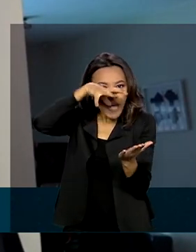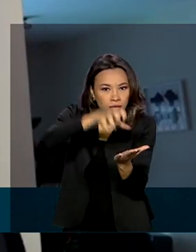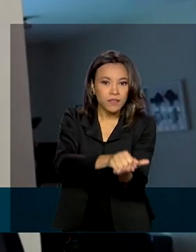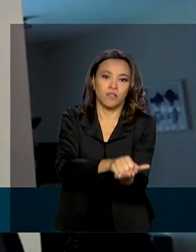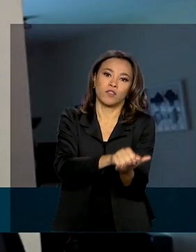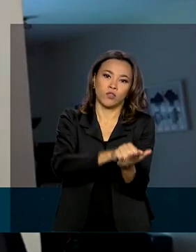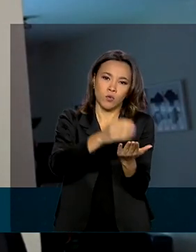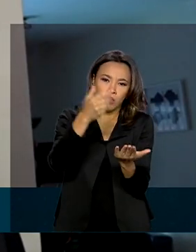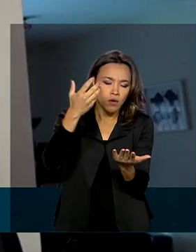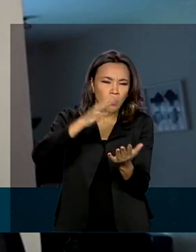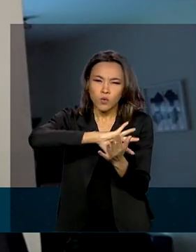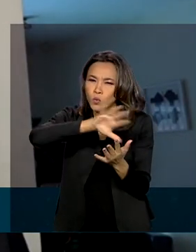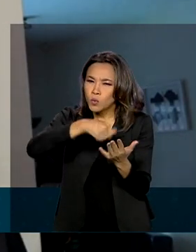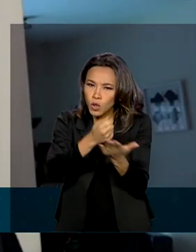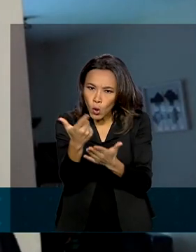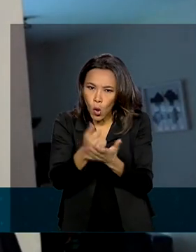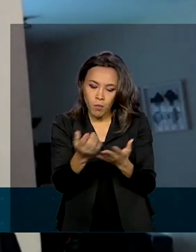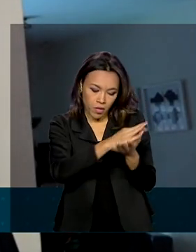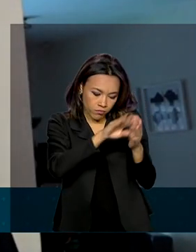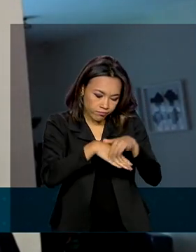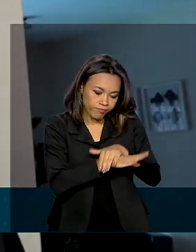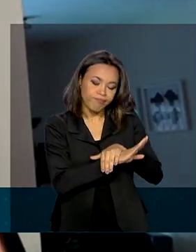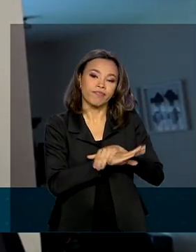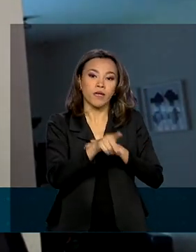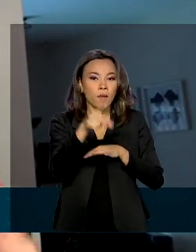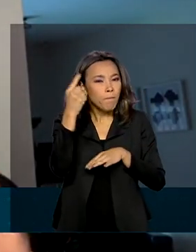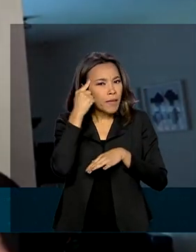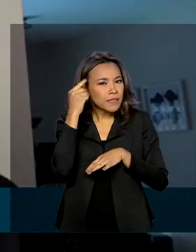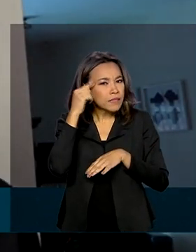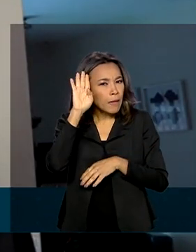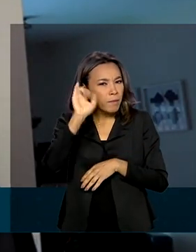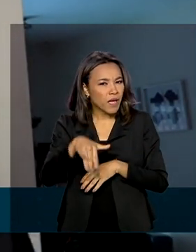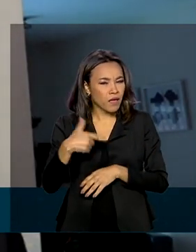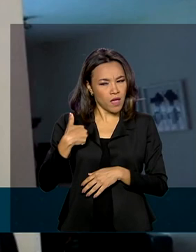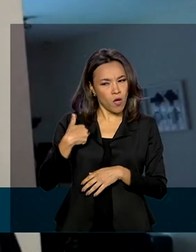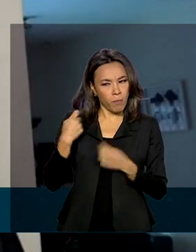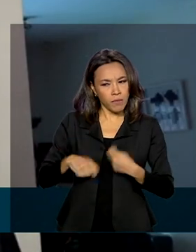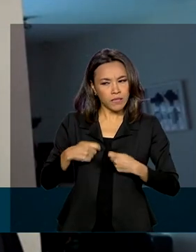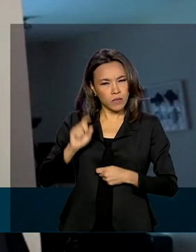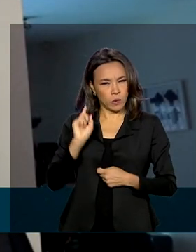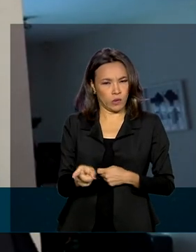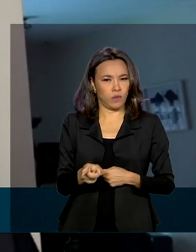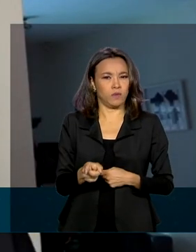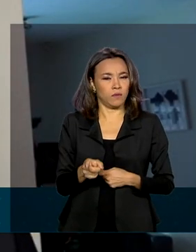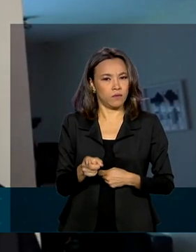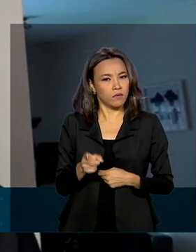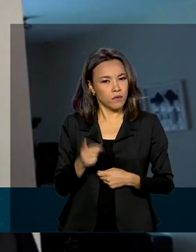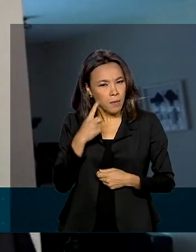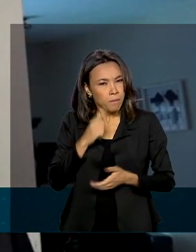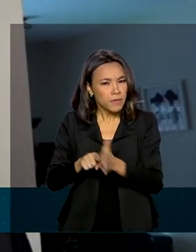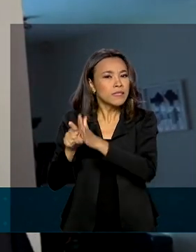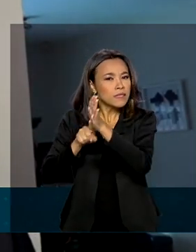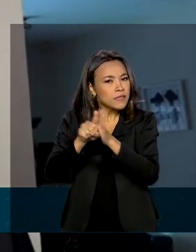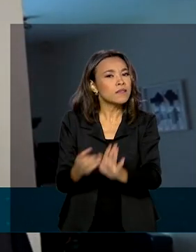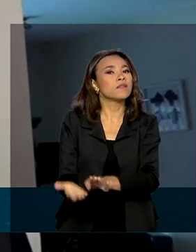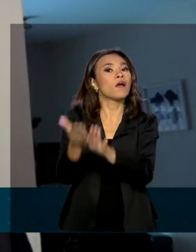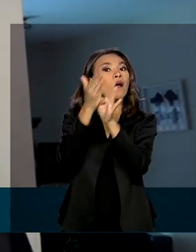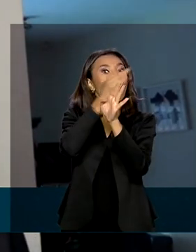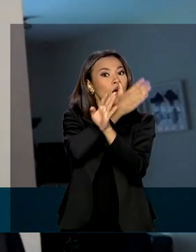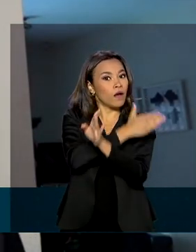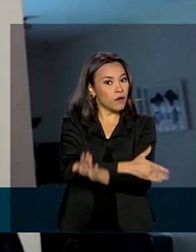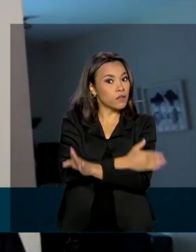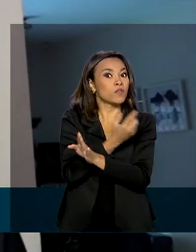compras, pensar muito bem antes de efetuar a compra, veja bem se você precisa efetuar essa compra, pesquise muito antes os